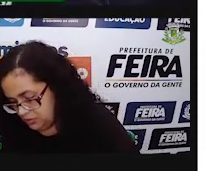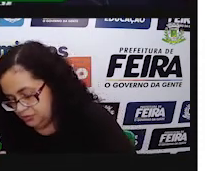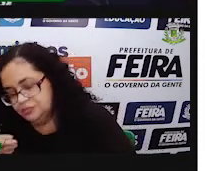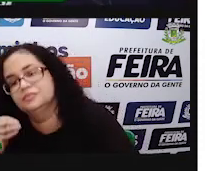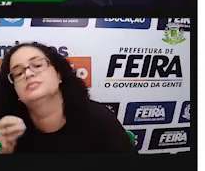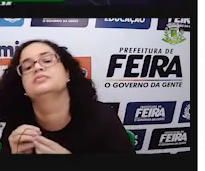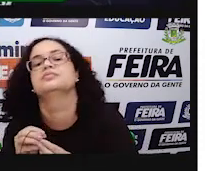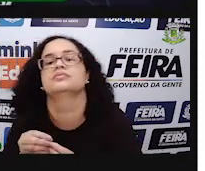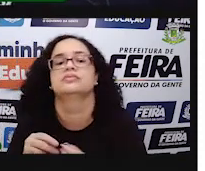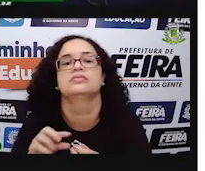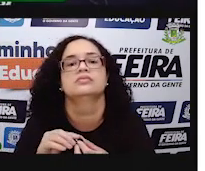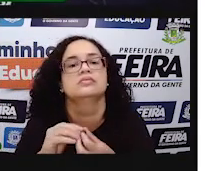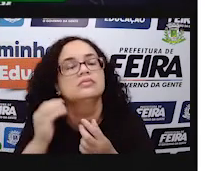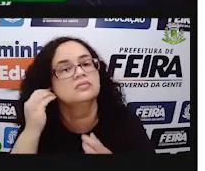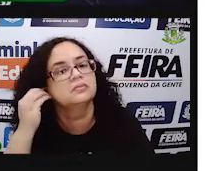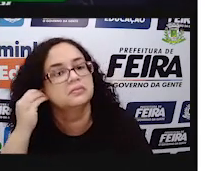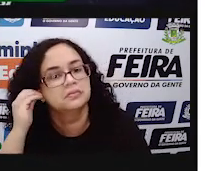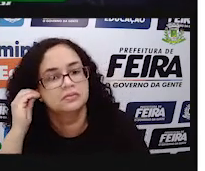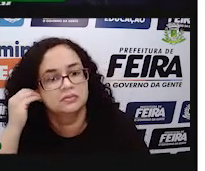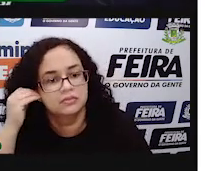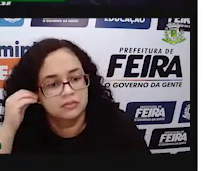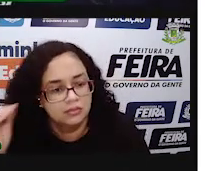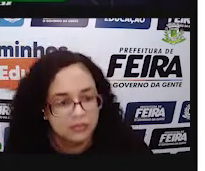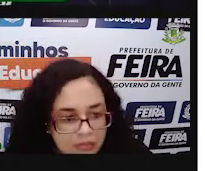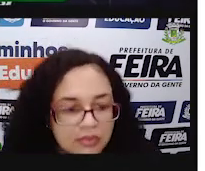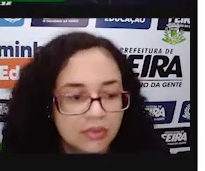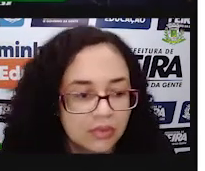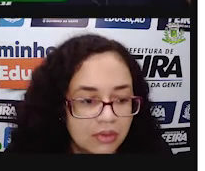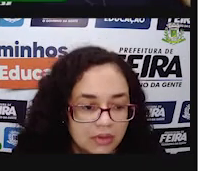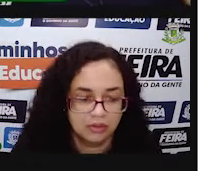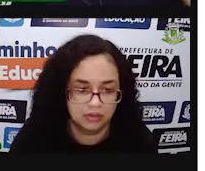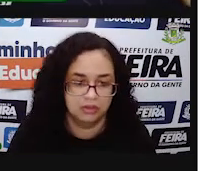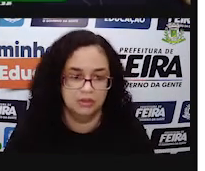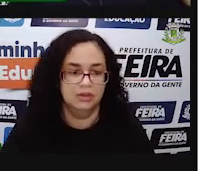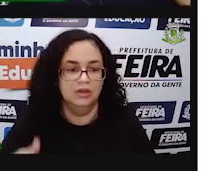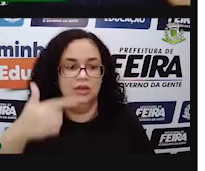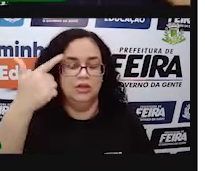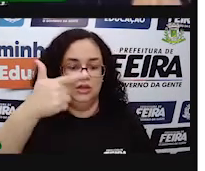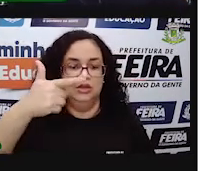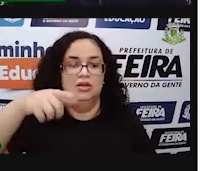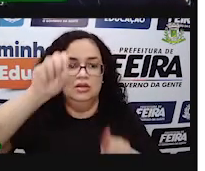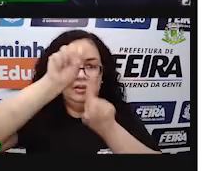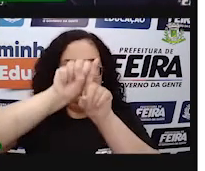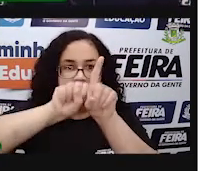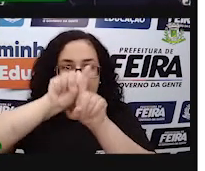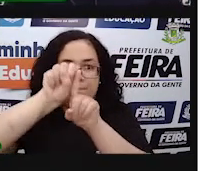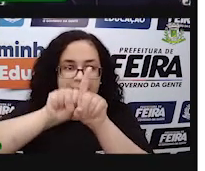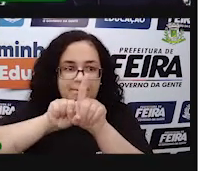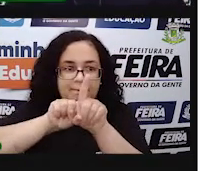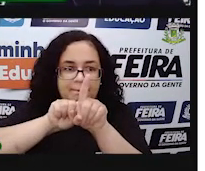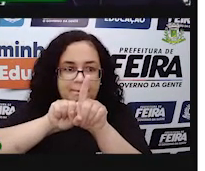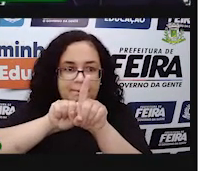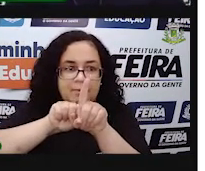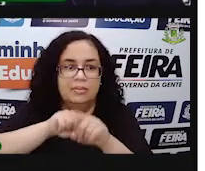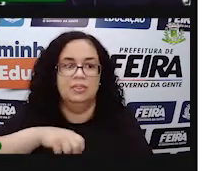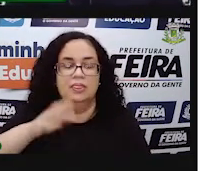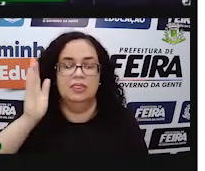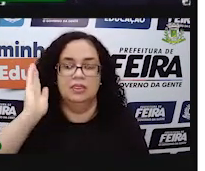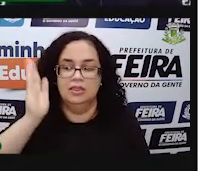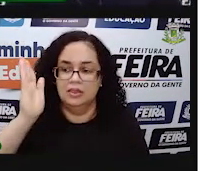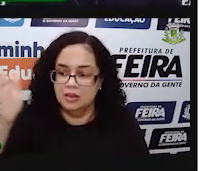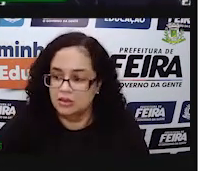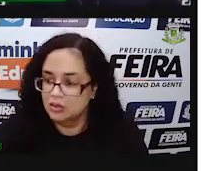seis meses, né, o semestre, ou dois meses, bimestre. Aqui eu estou fazendo com um trimestre,